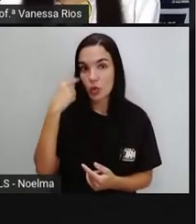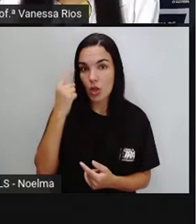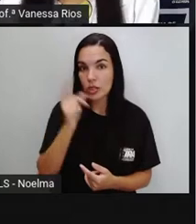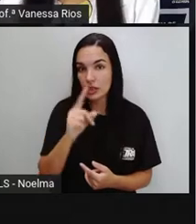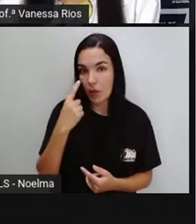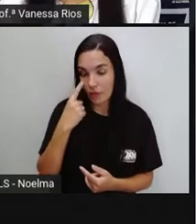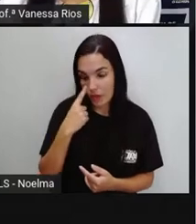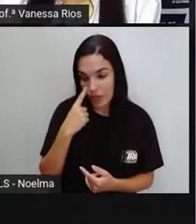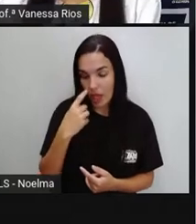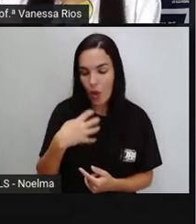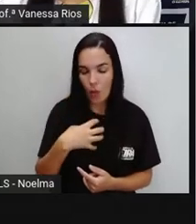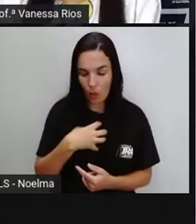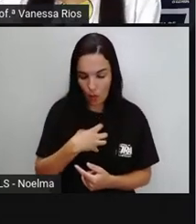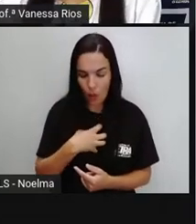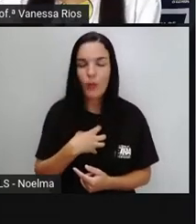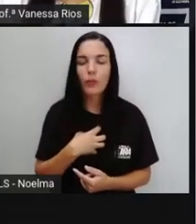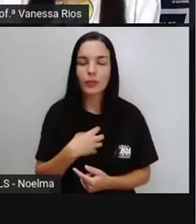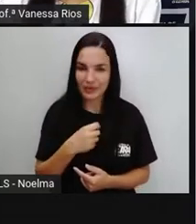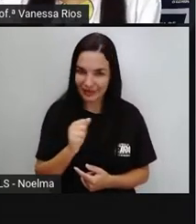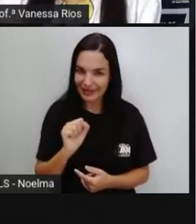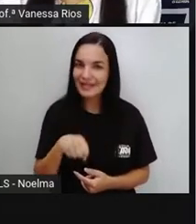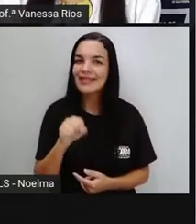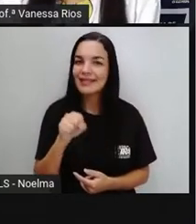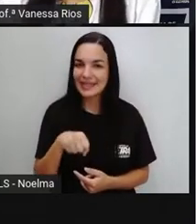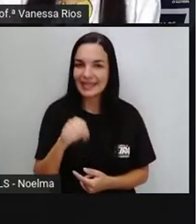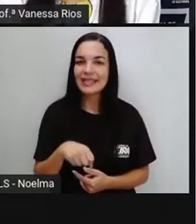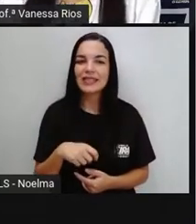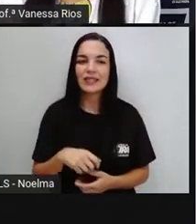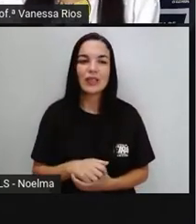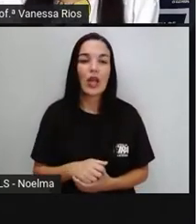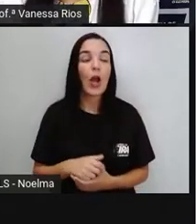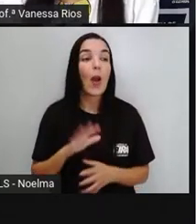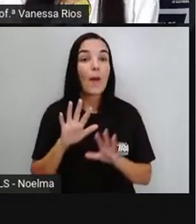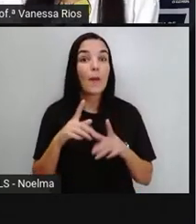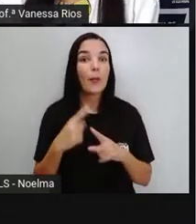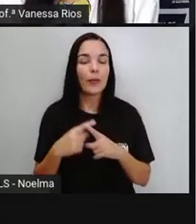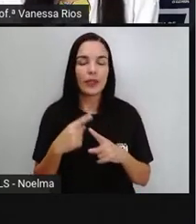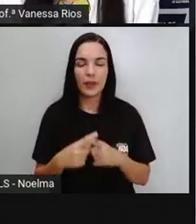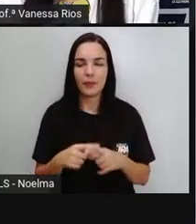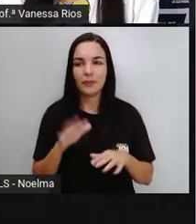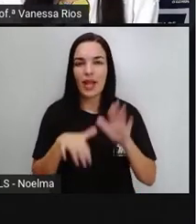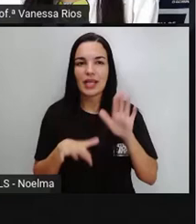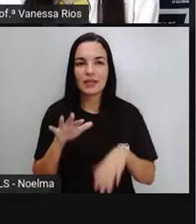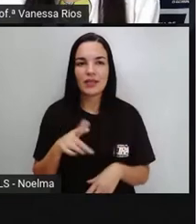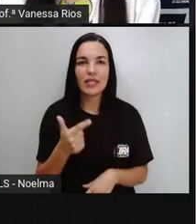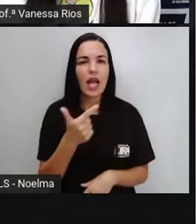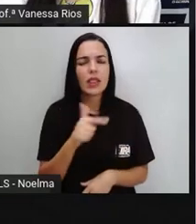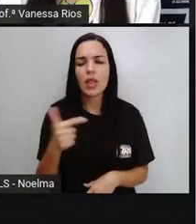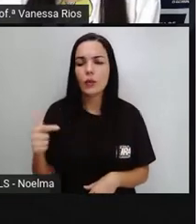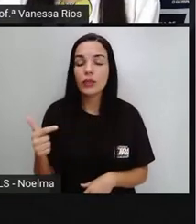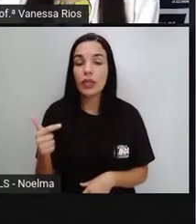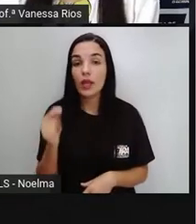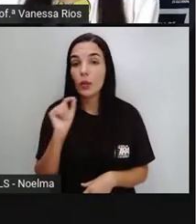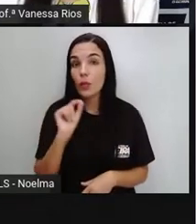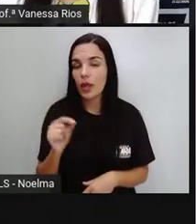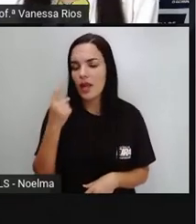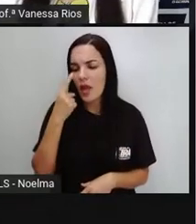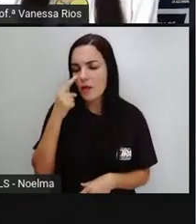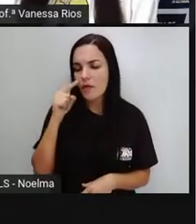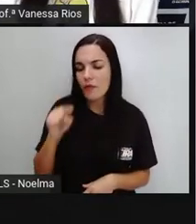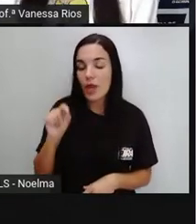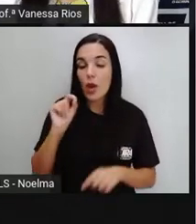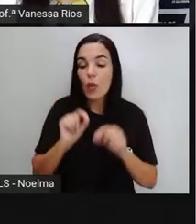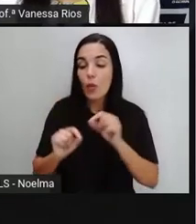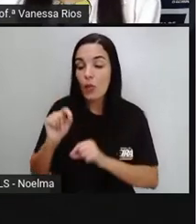Por que a Pro colocou isso aí, o corpo sente? A gente não vê os causadores, os agentes